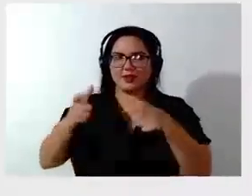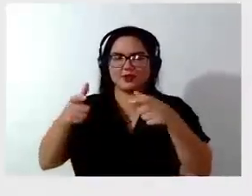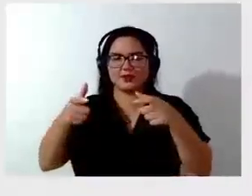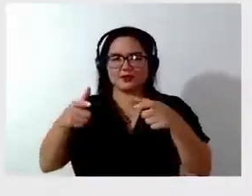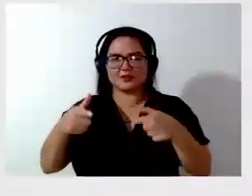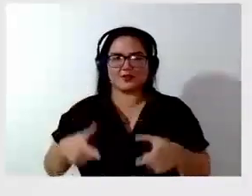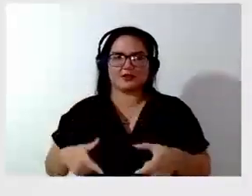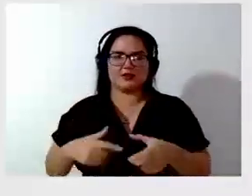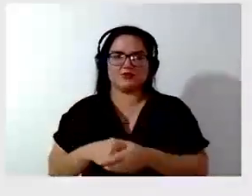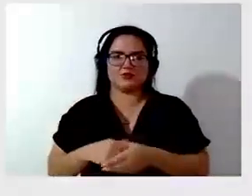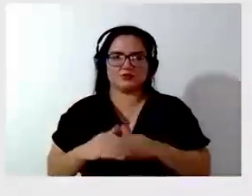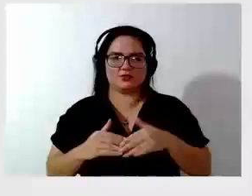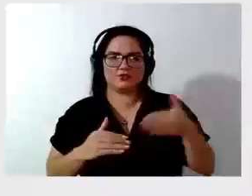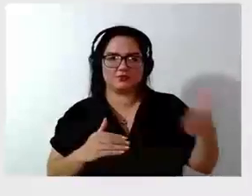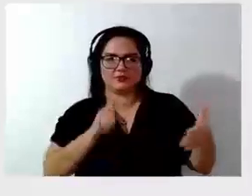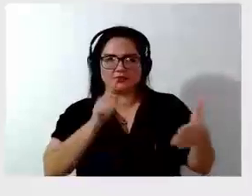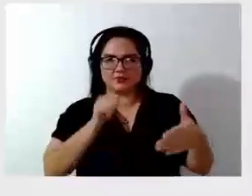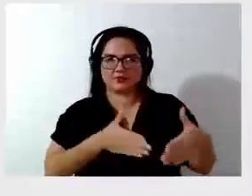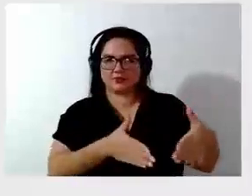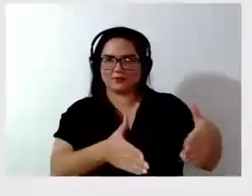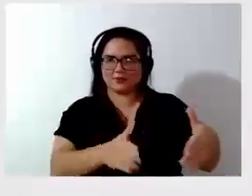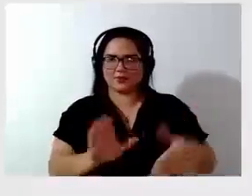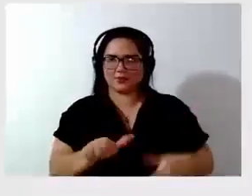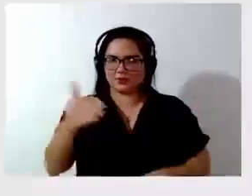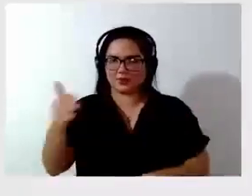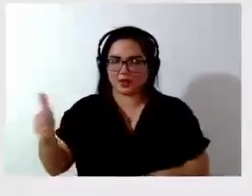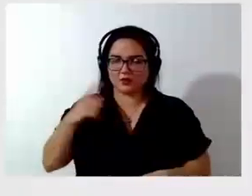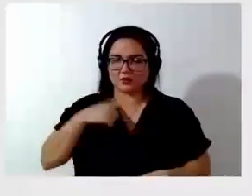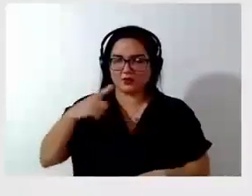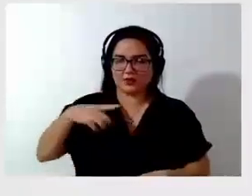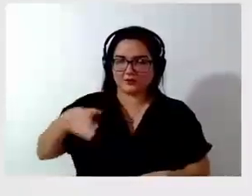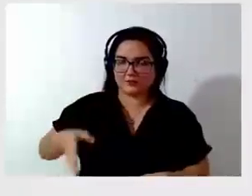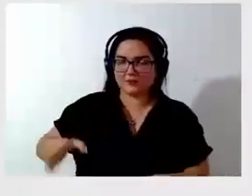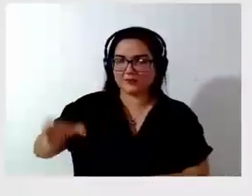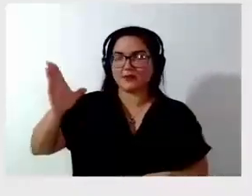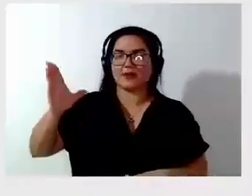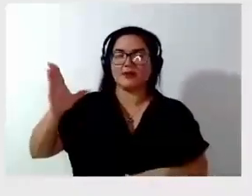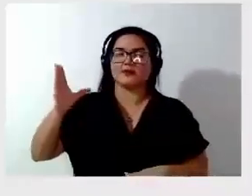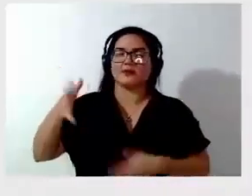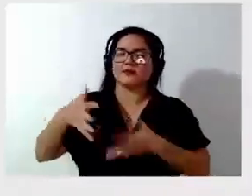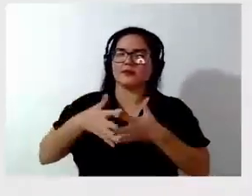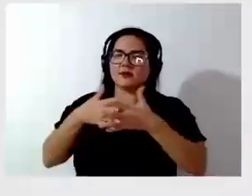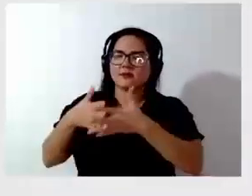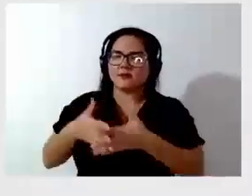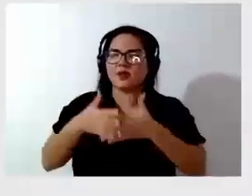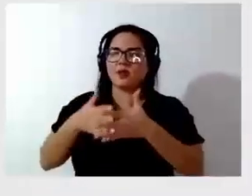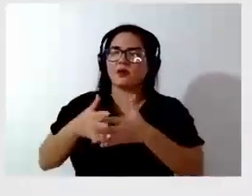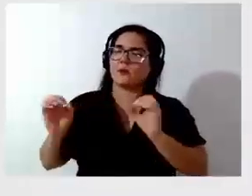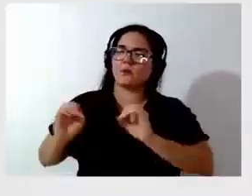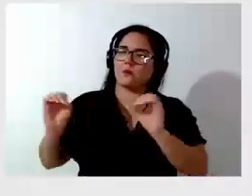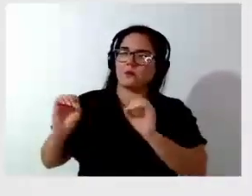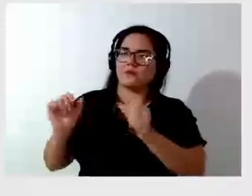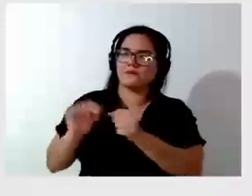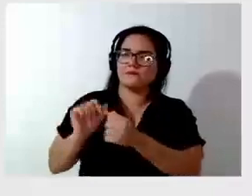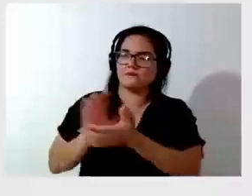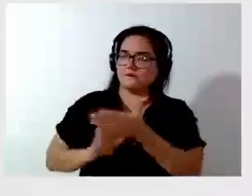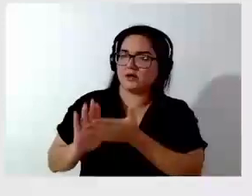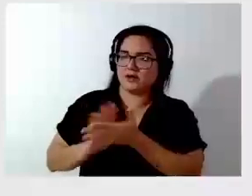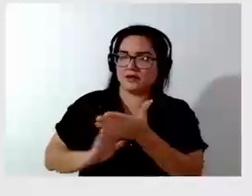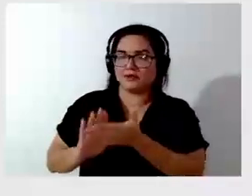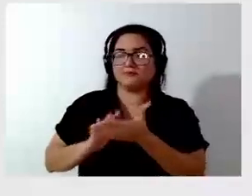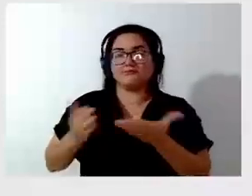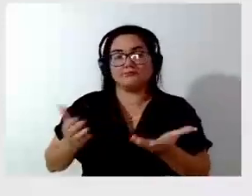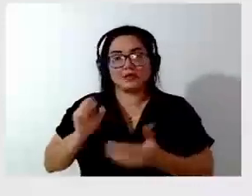do lado do rio. E do lado da margem, onde passam ali os caminhões e carros, ali não foi botado o guarda-peito. E se